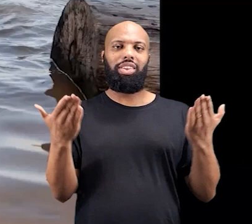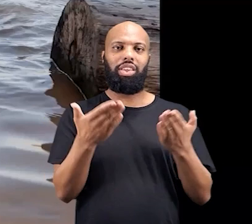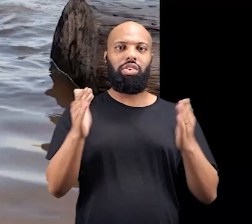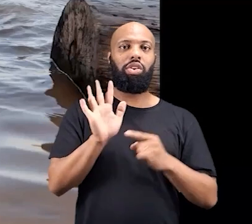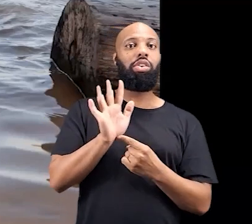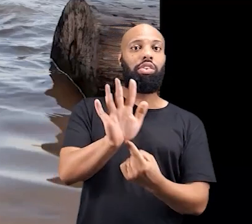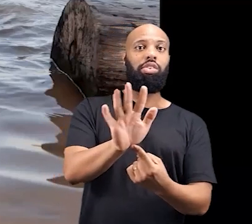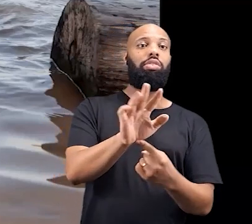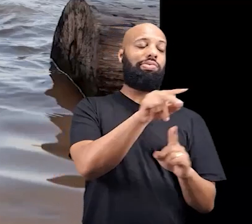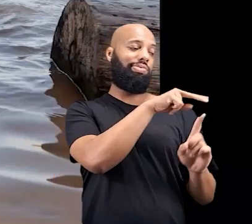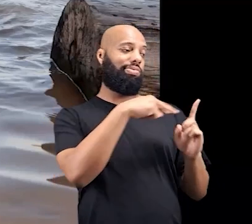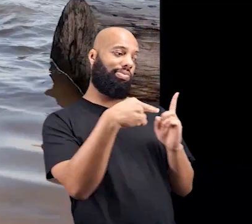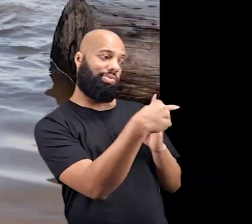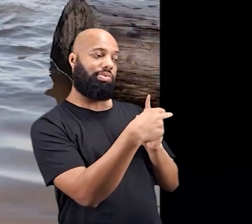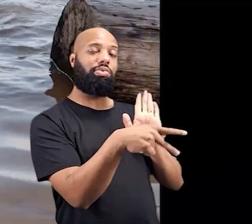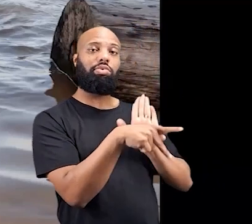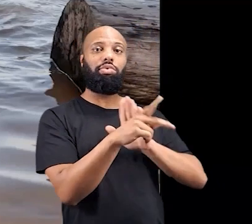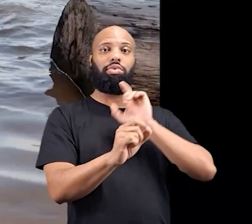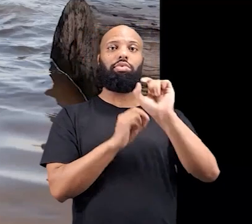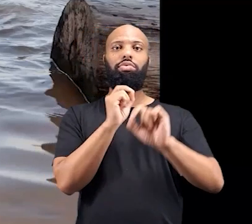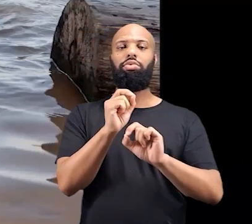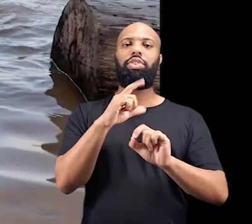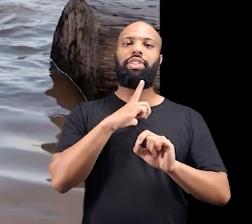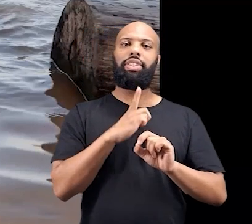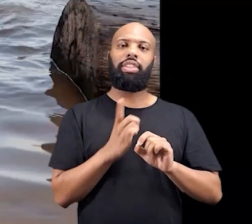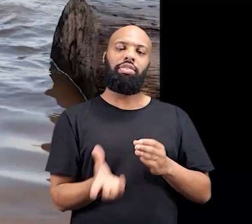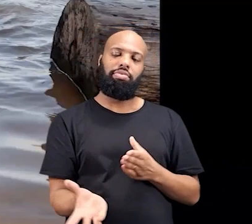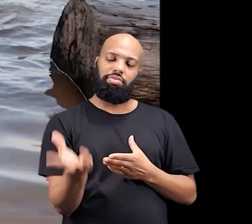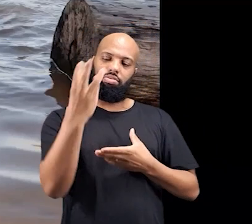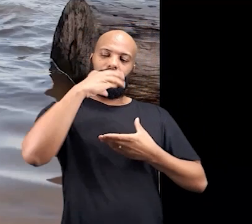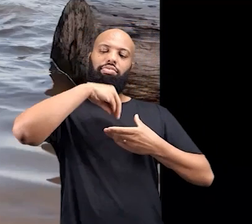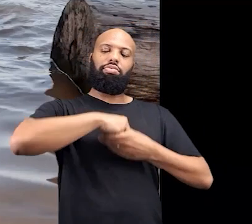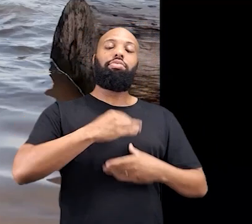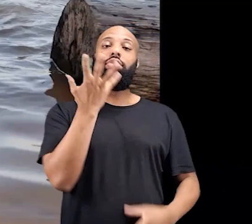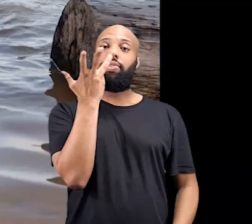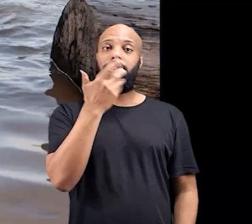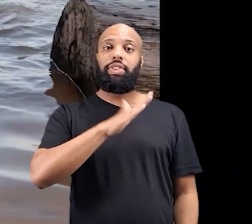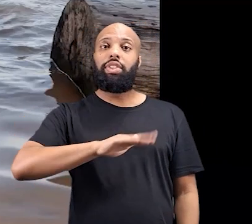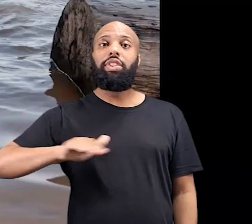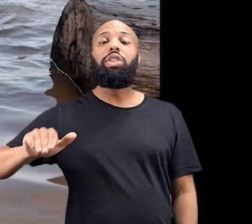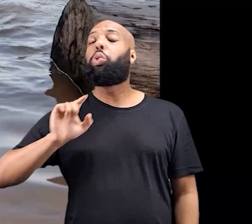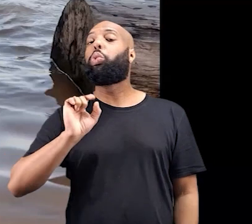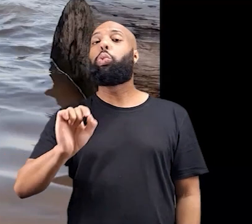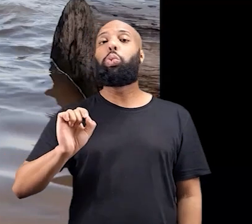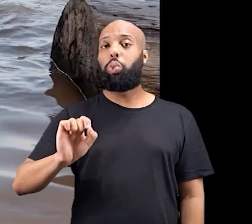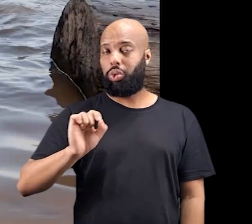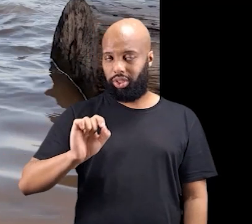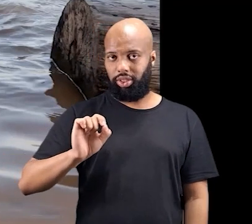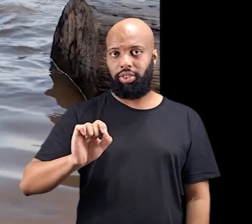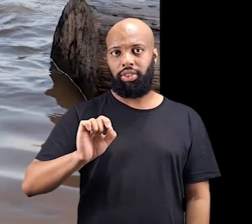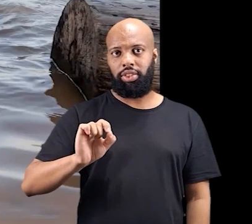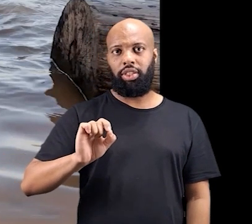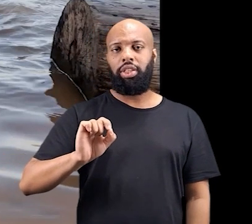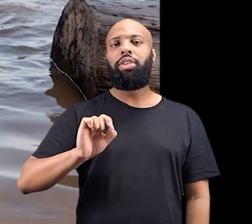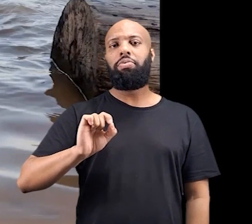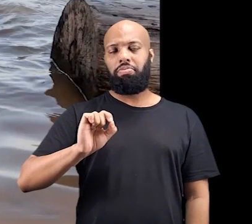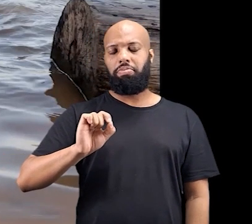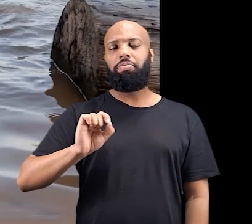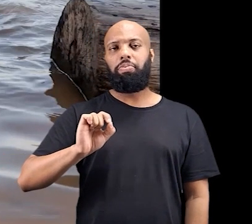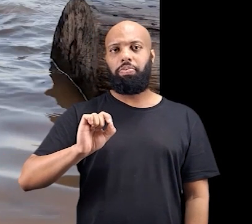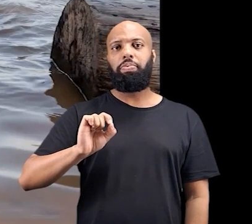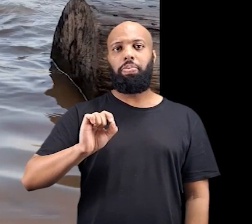percepção da própria essência das crianças, que mais